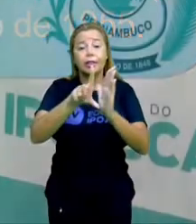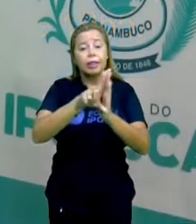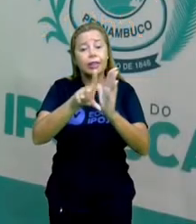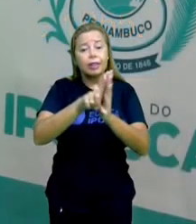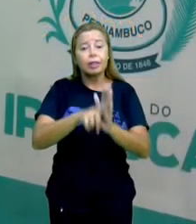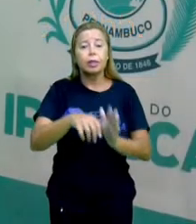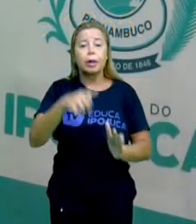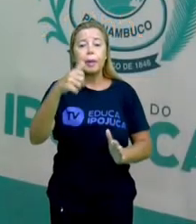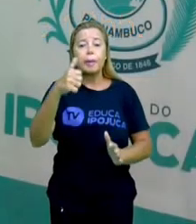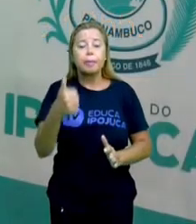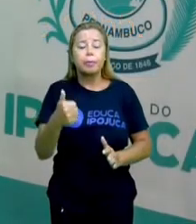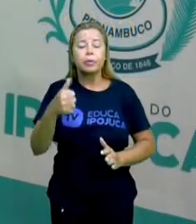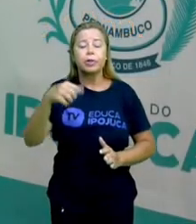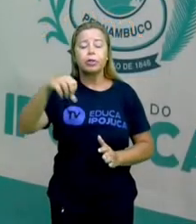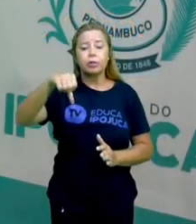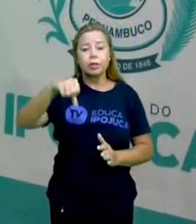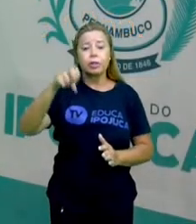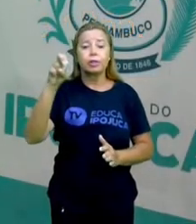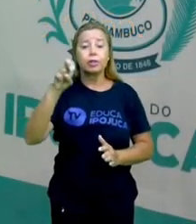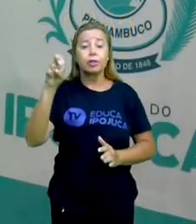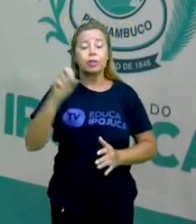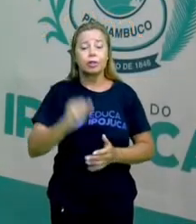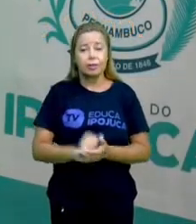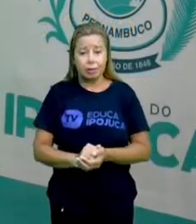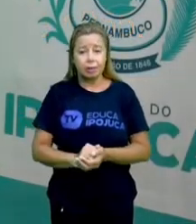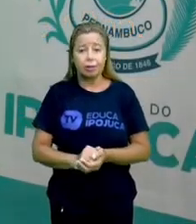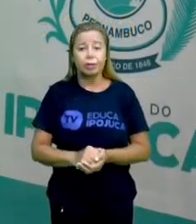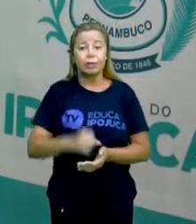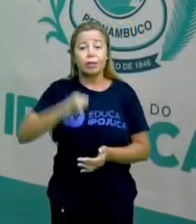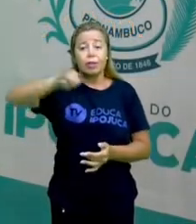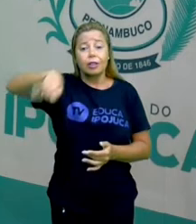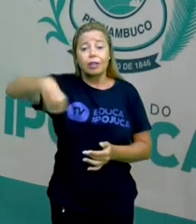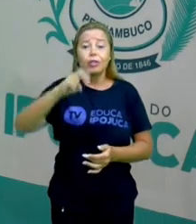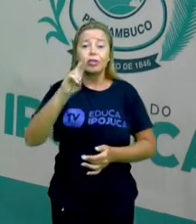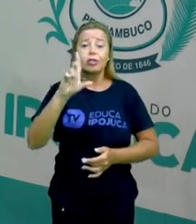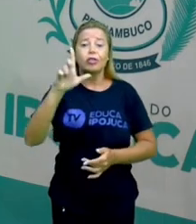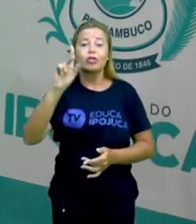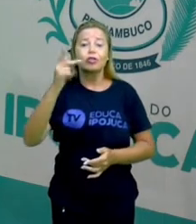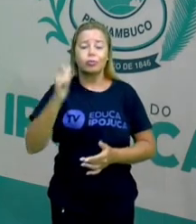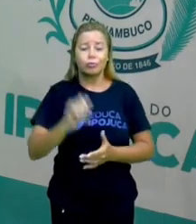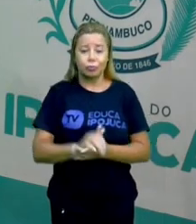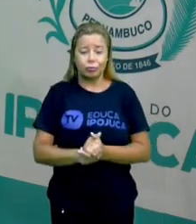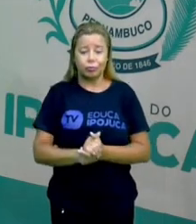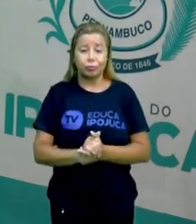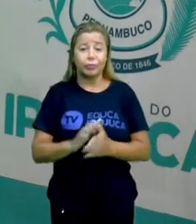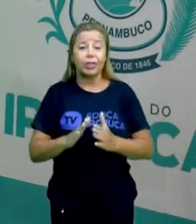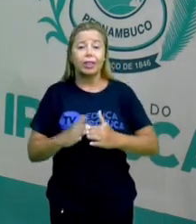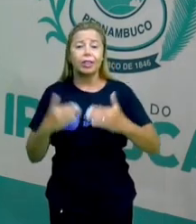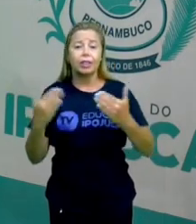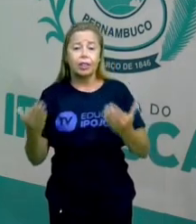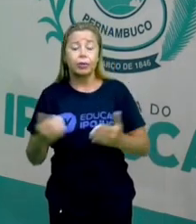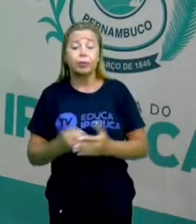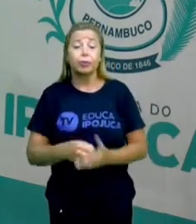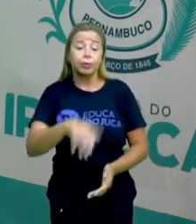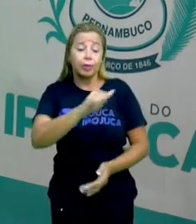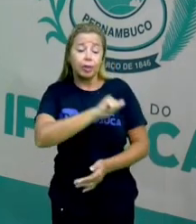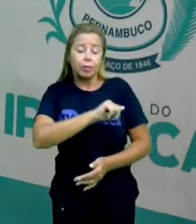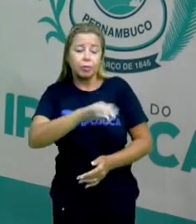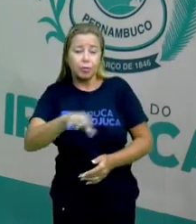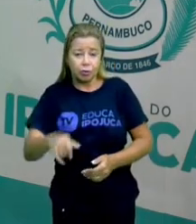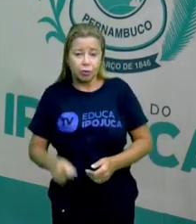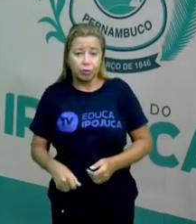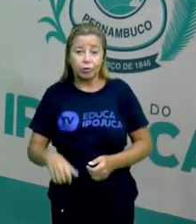1955. Então, basicamente, vocês têm o entendimento de que o nosso município está dividido entre três